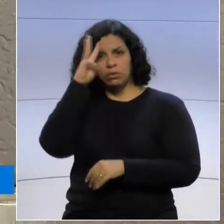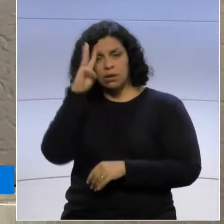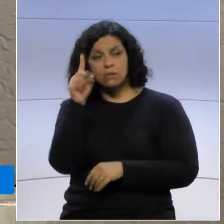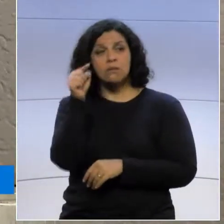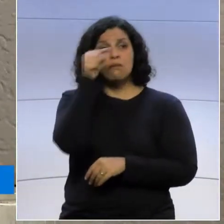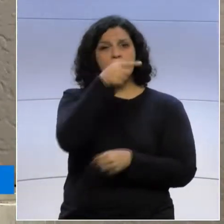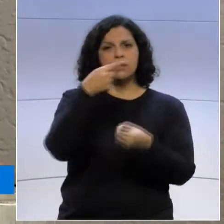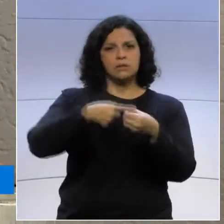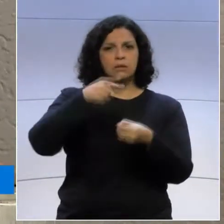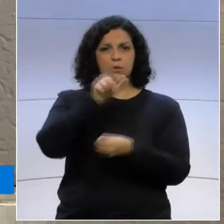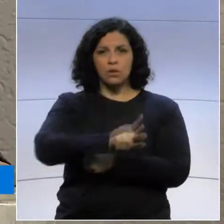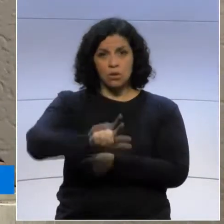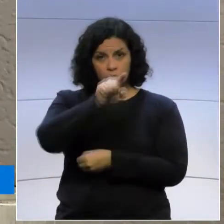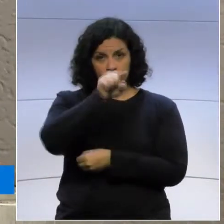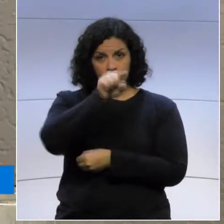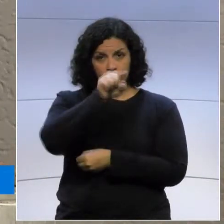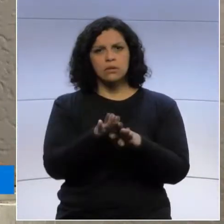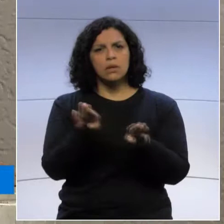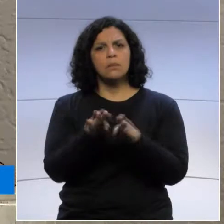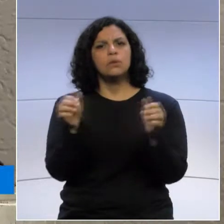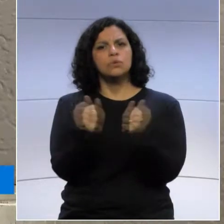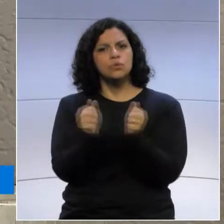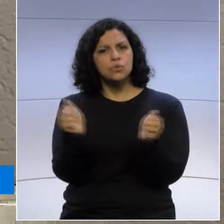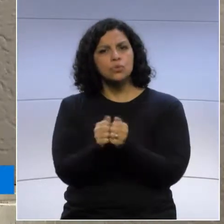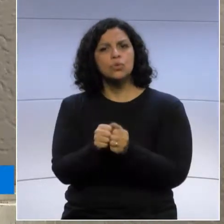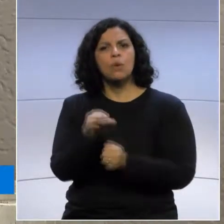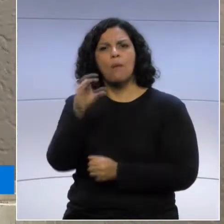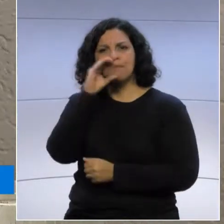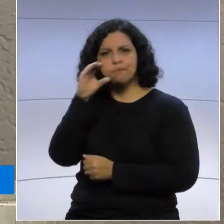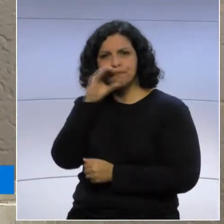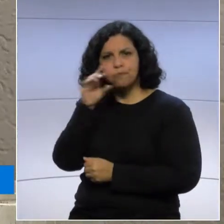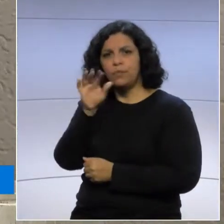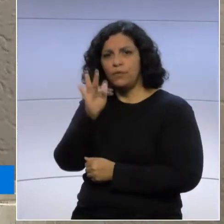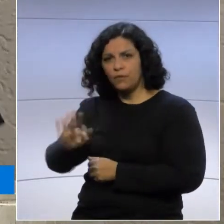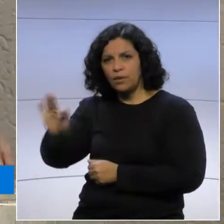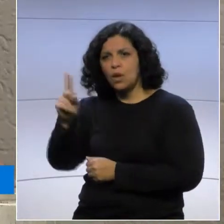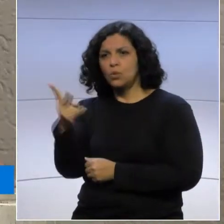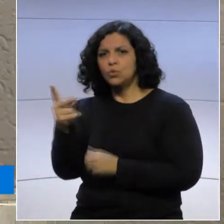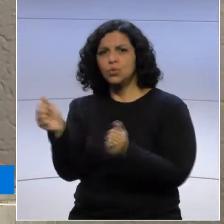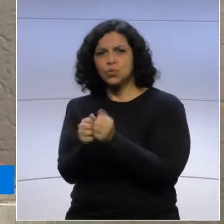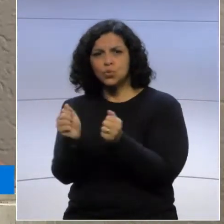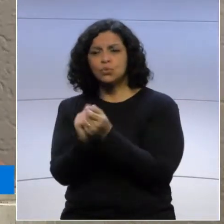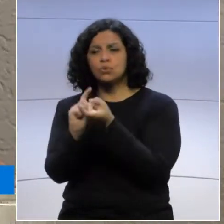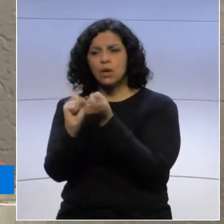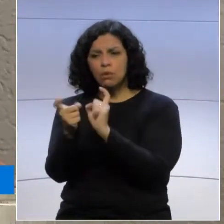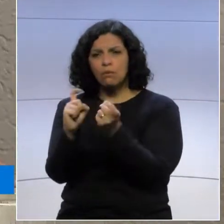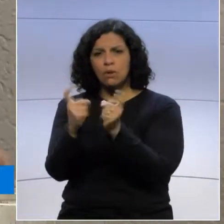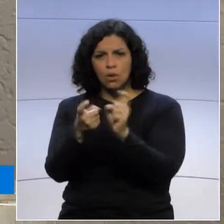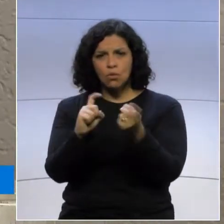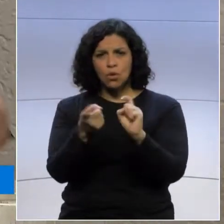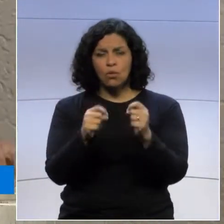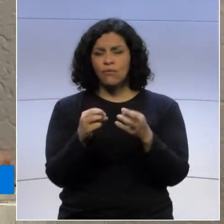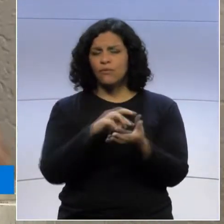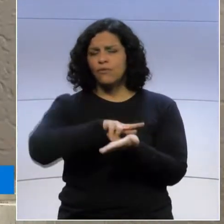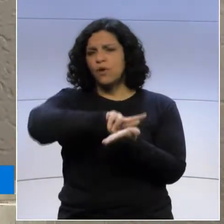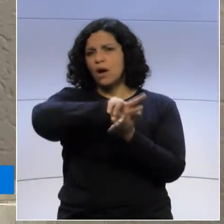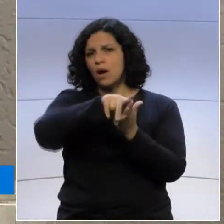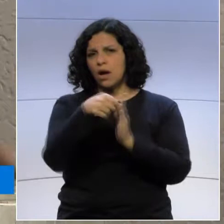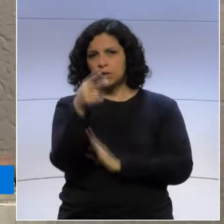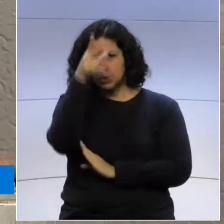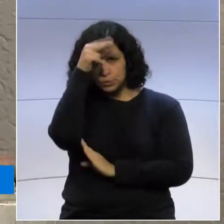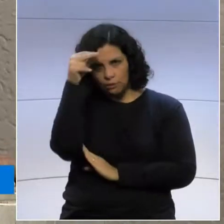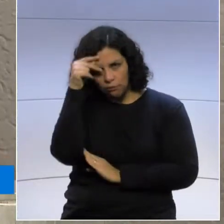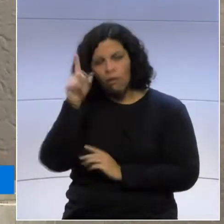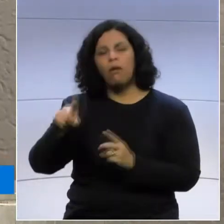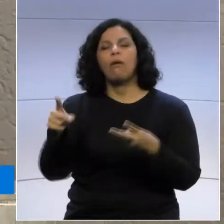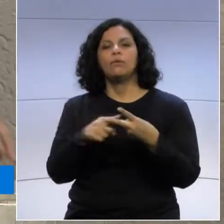em Londrina, e junto com meu pai, boca aberta, deputado federal, esteve em reunião junto com muitos prefeitos, muitos